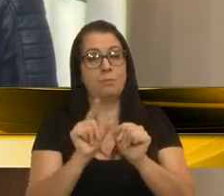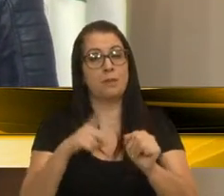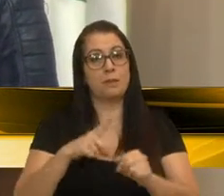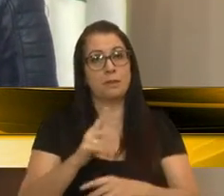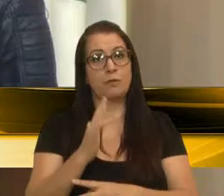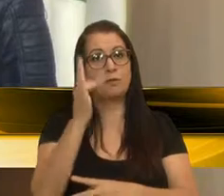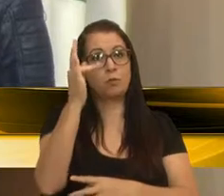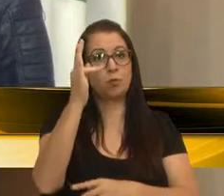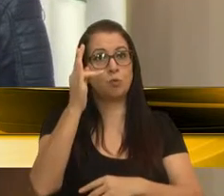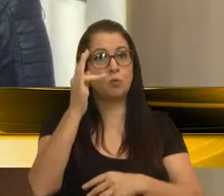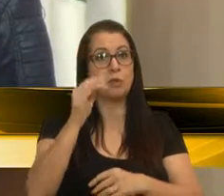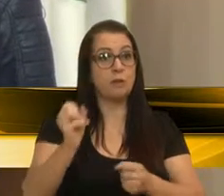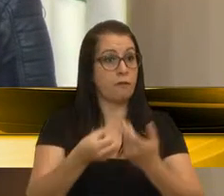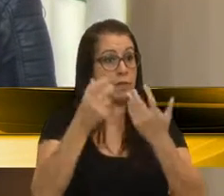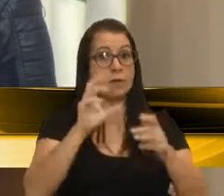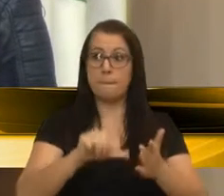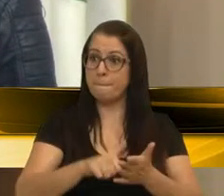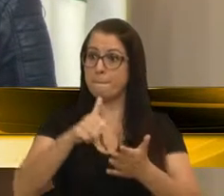edições ainda melhores.